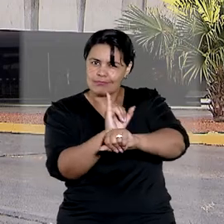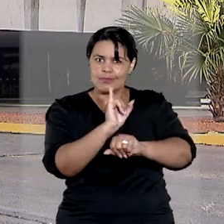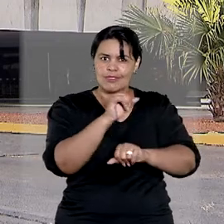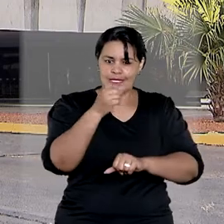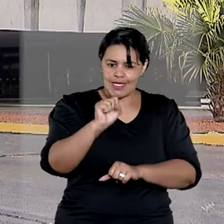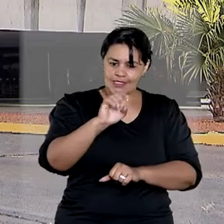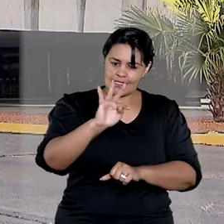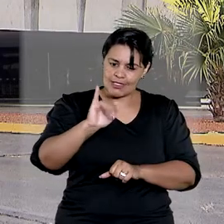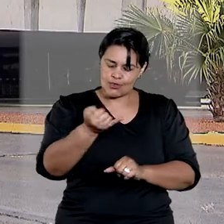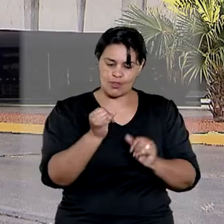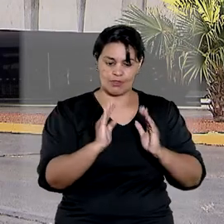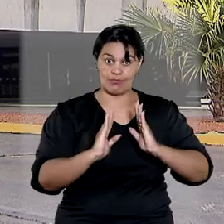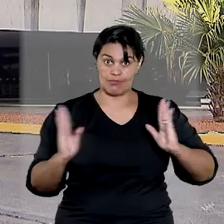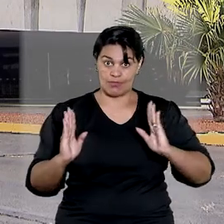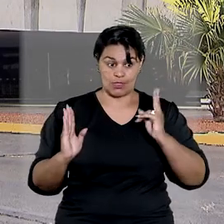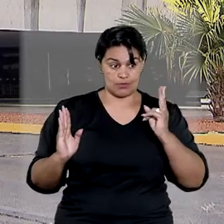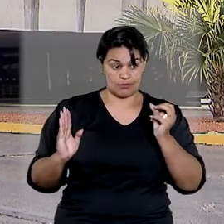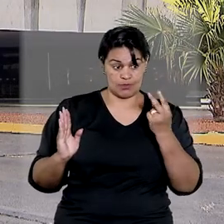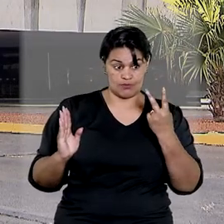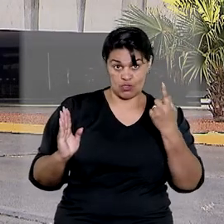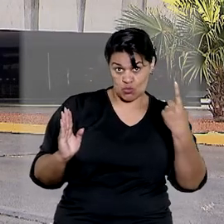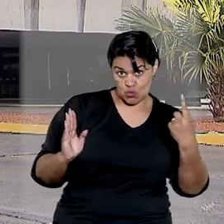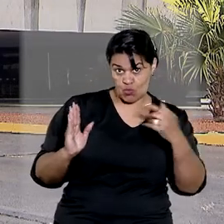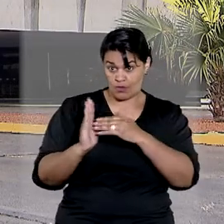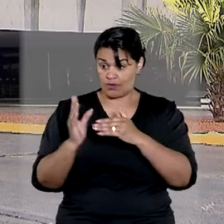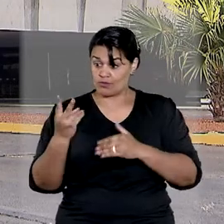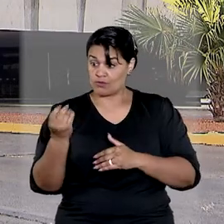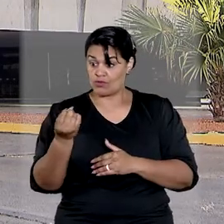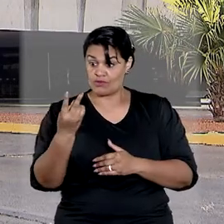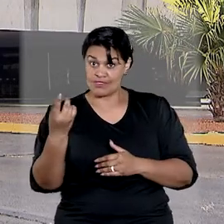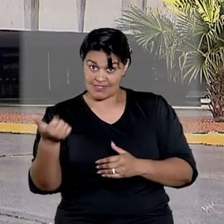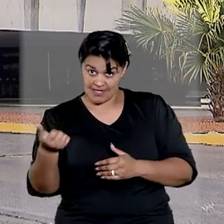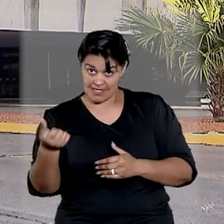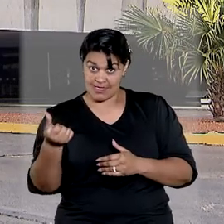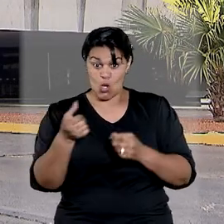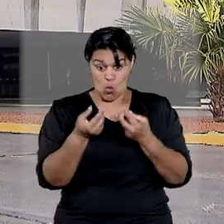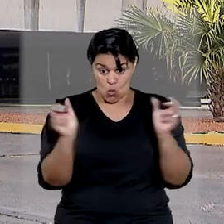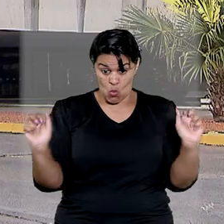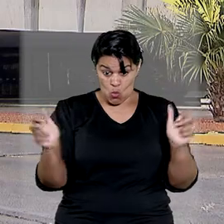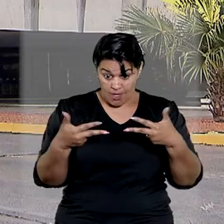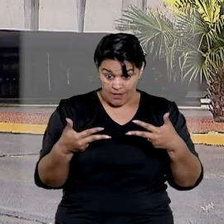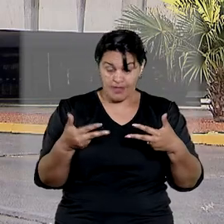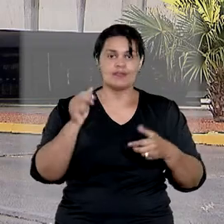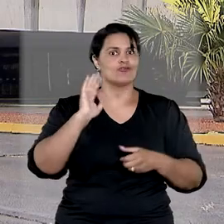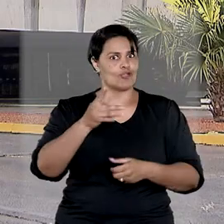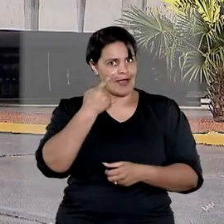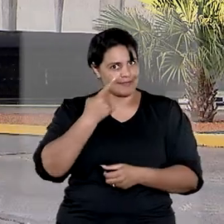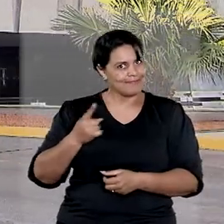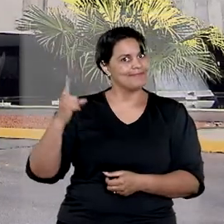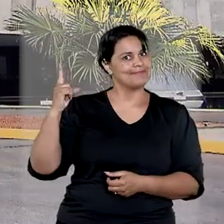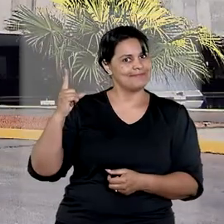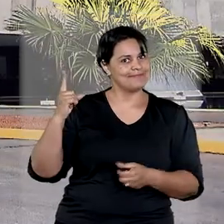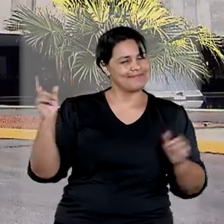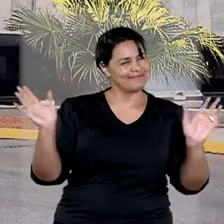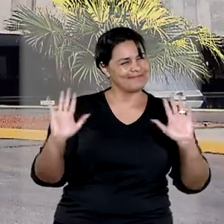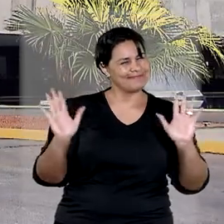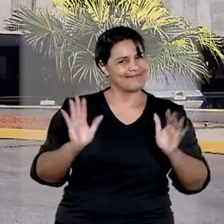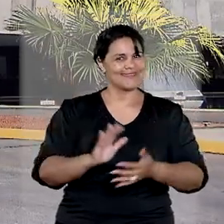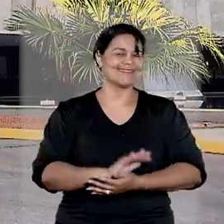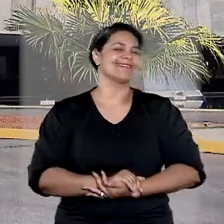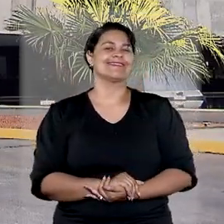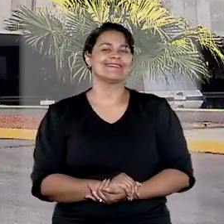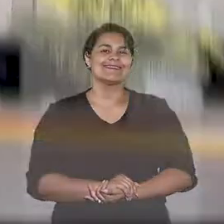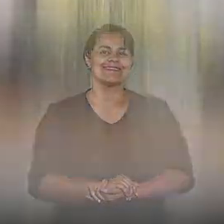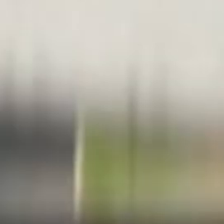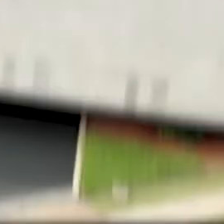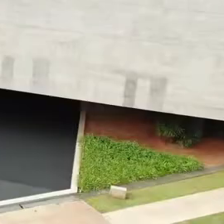STJ 2021-2026. O link para visualizar o plano está aí na sua tela. Tchau, tchau!